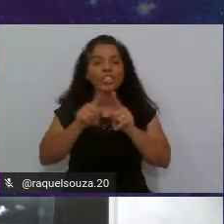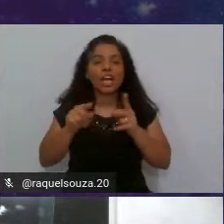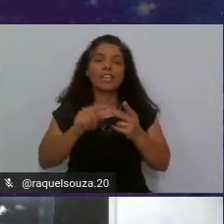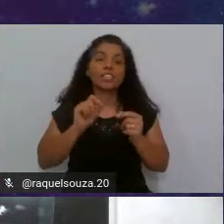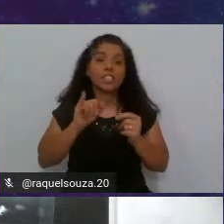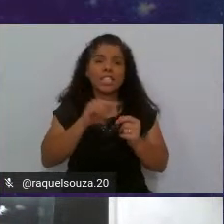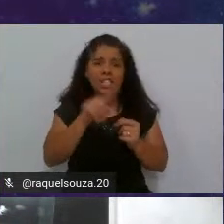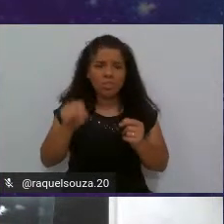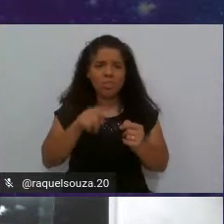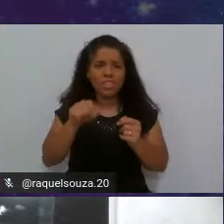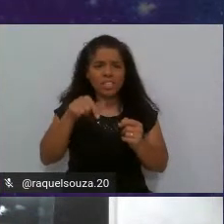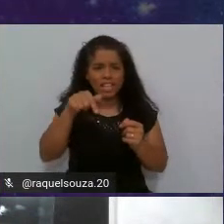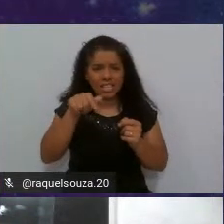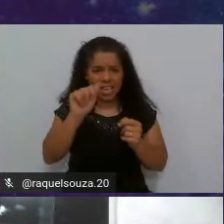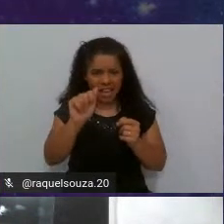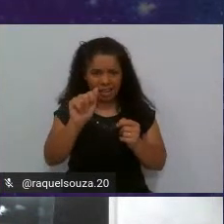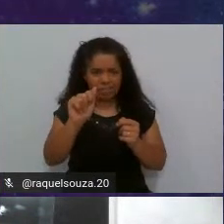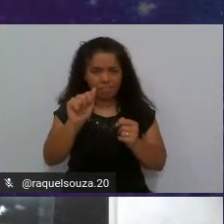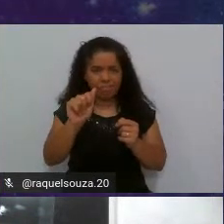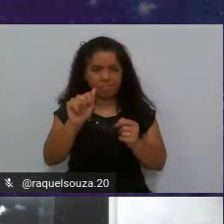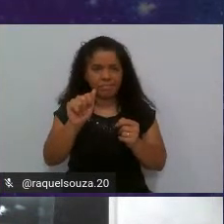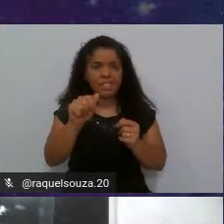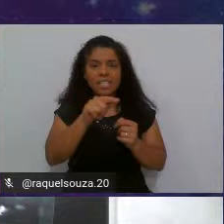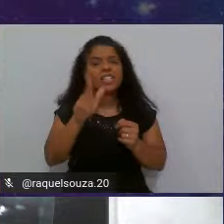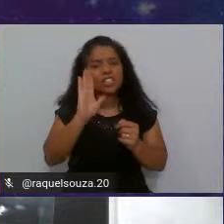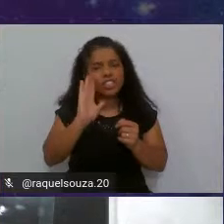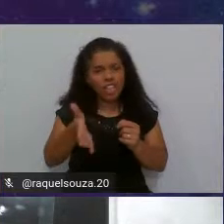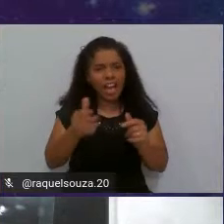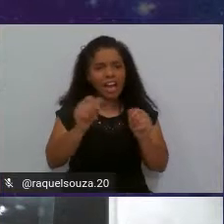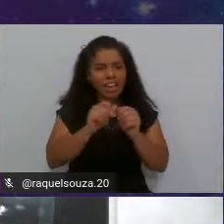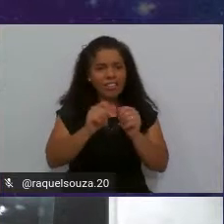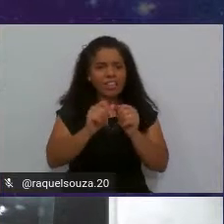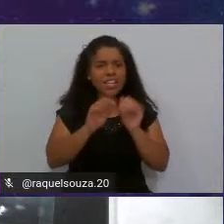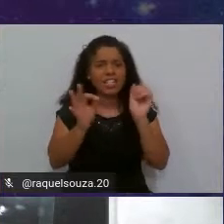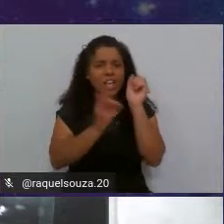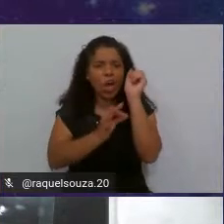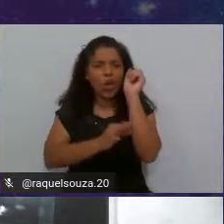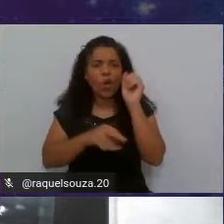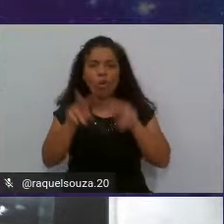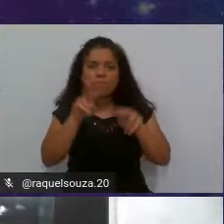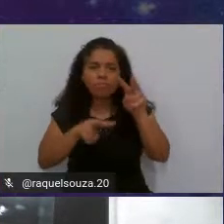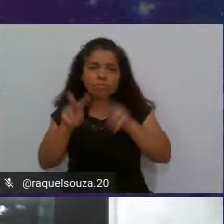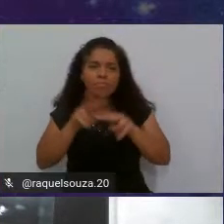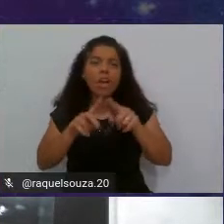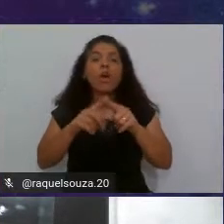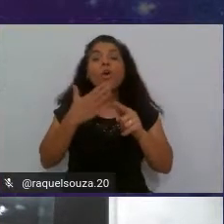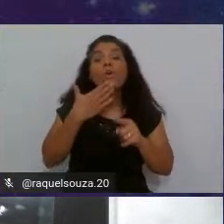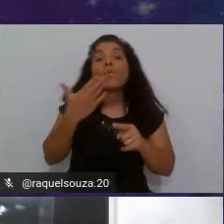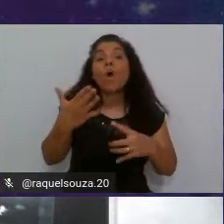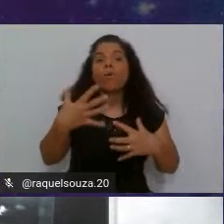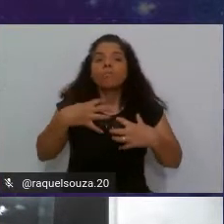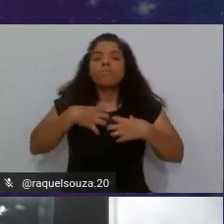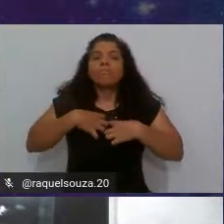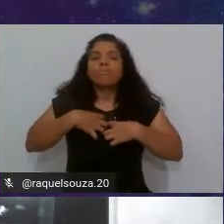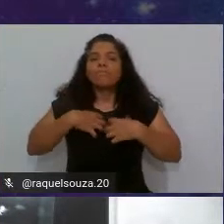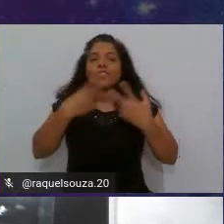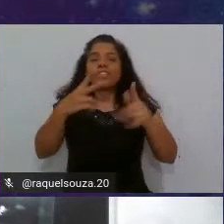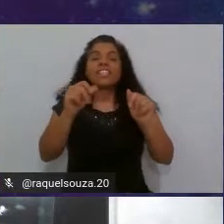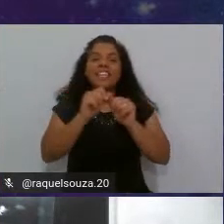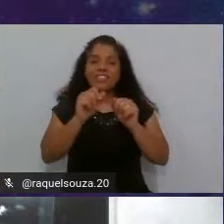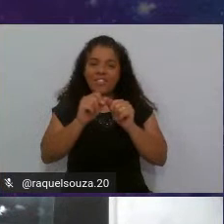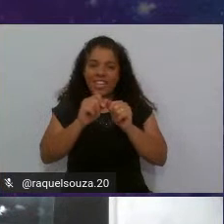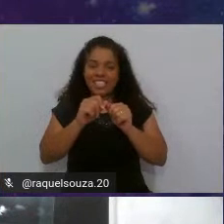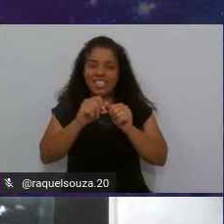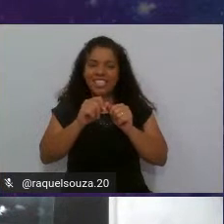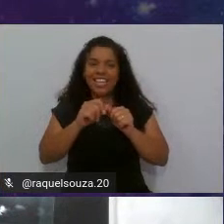se você é QA, você já fez esse código de review e qual foi a sensação que você teve ao fazer esse código de